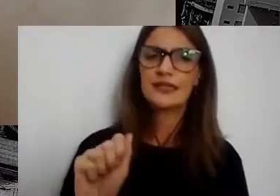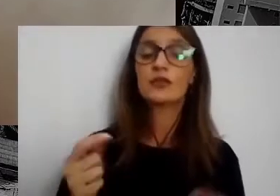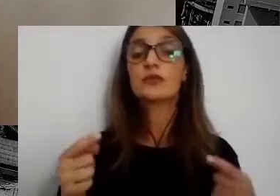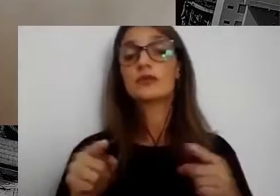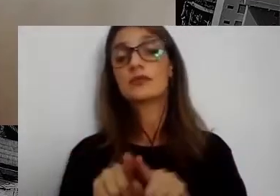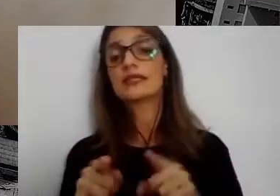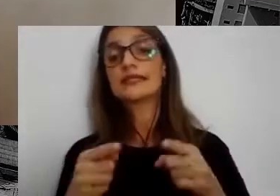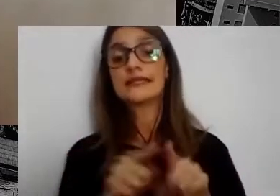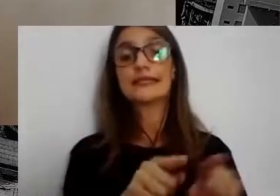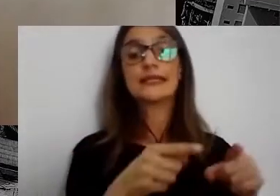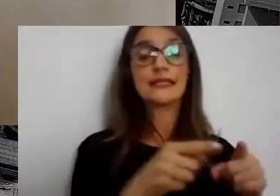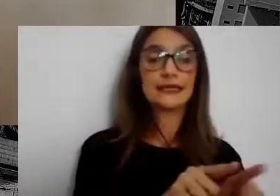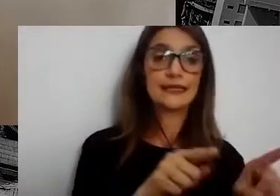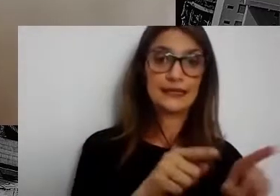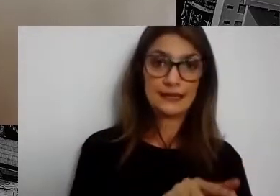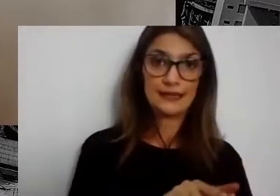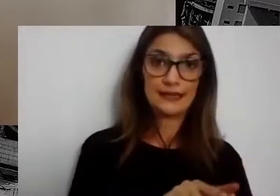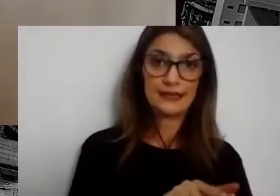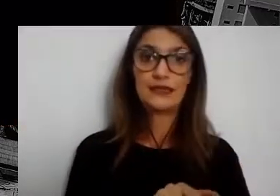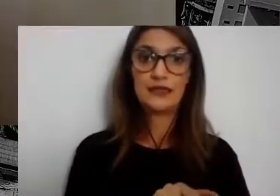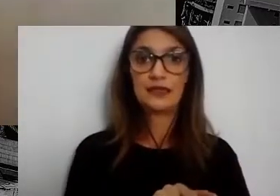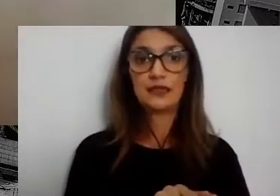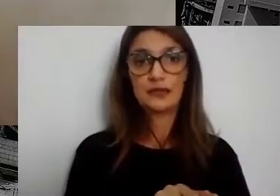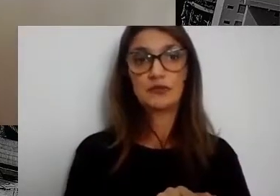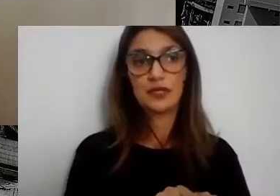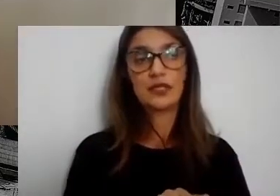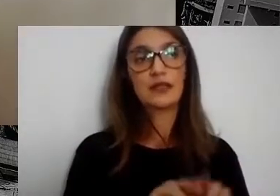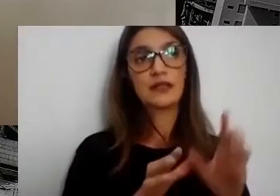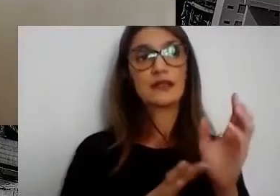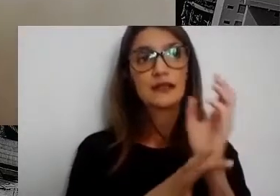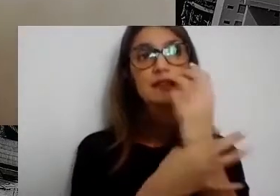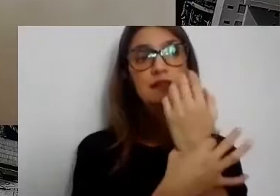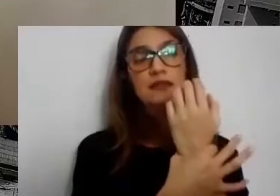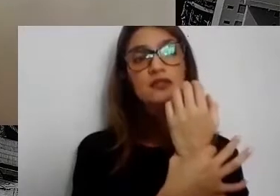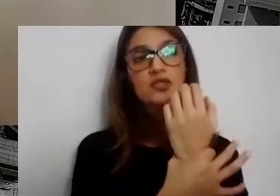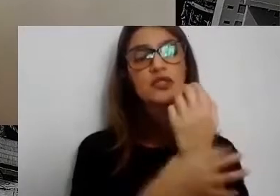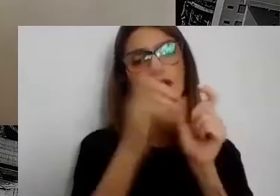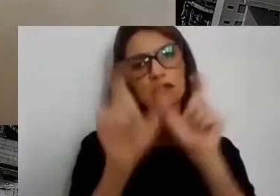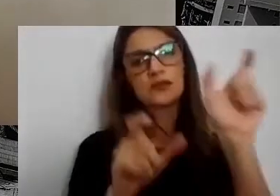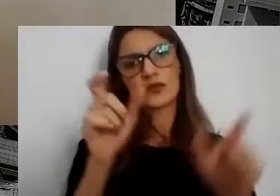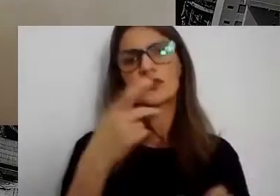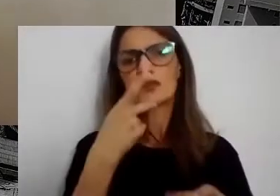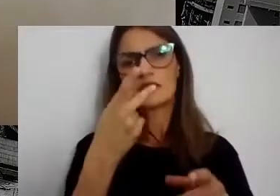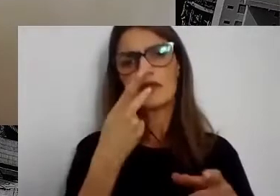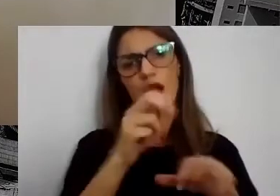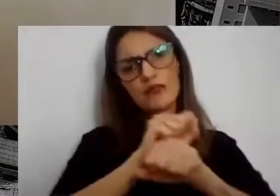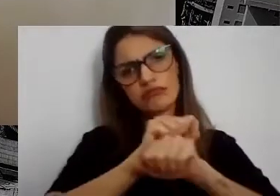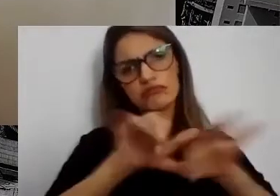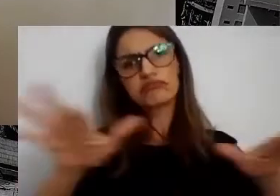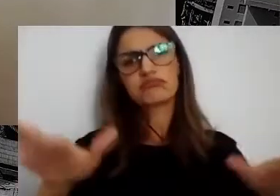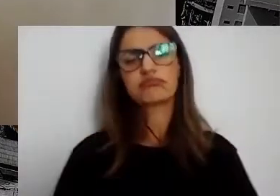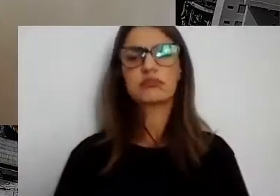para garantir que as vozes sejam ouvidas. Então, começando, passo a palavra para você, Jason.